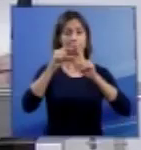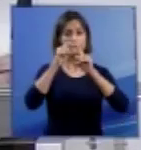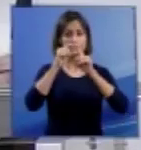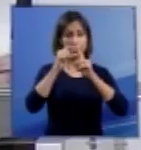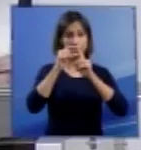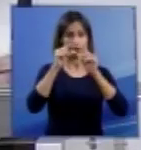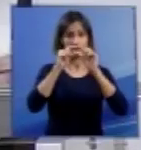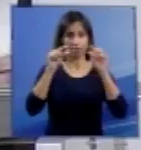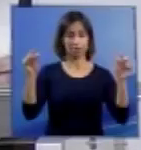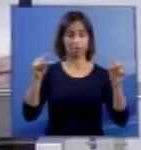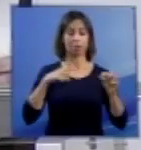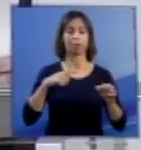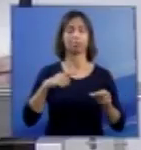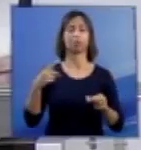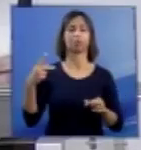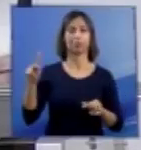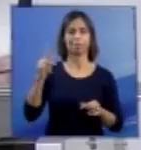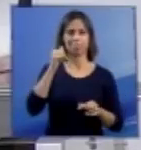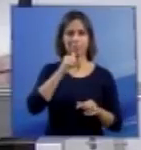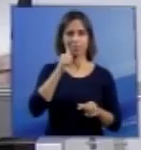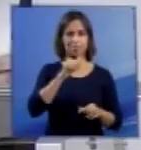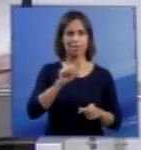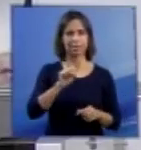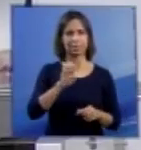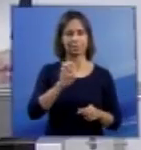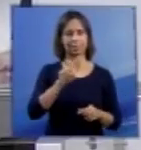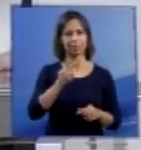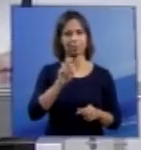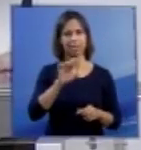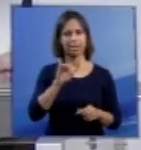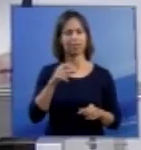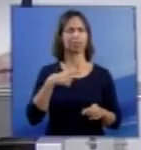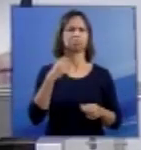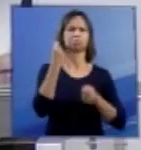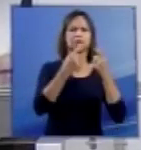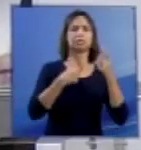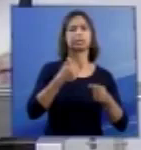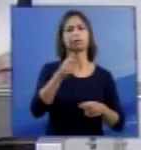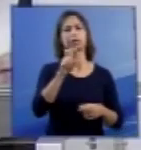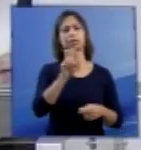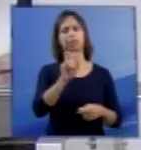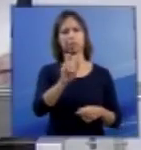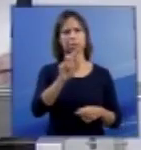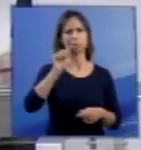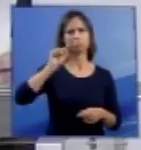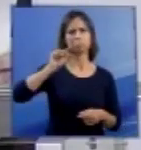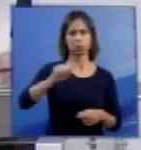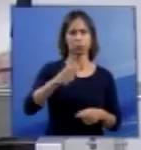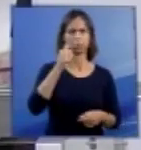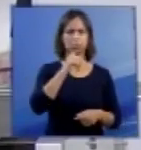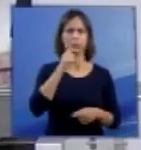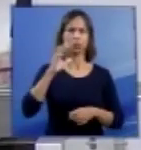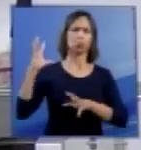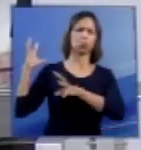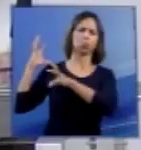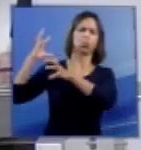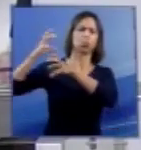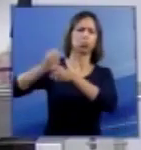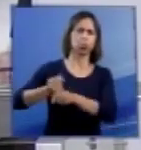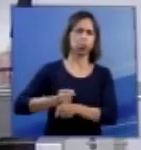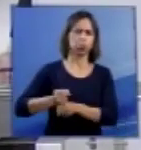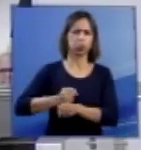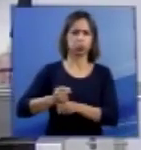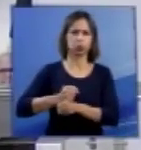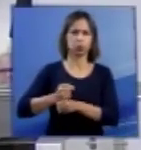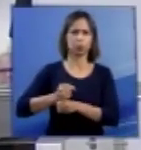É o sofrimento dela, de Severina, e das 15 mil mulheres que, nos últimos anos, tiveram de enfrentar